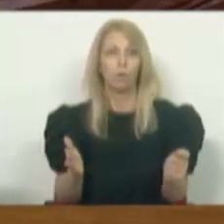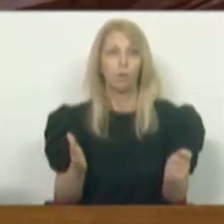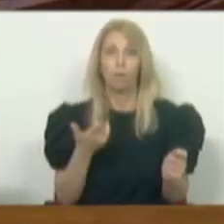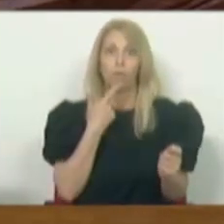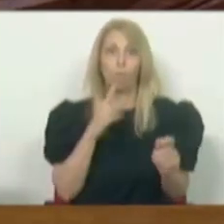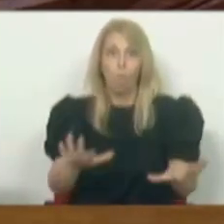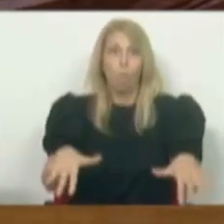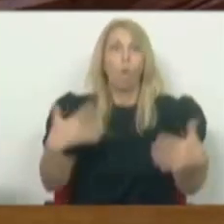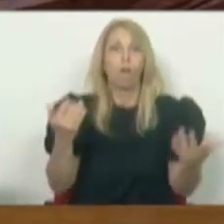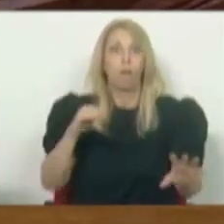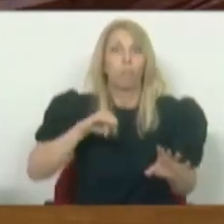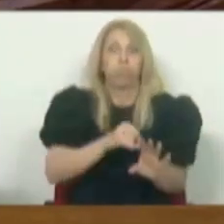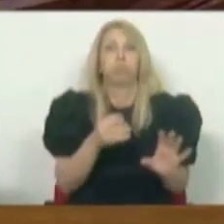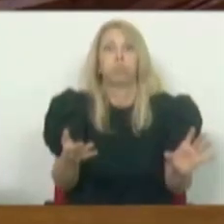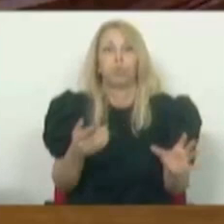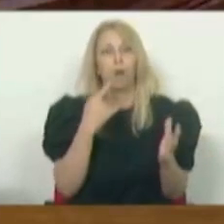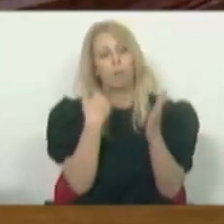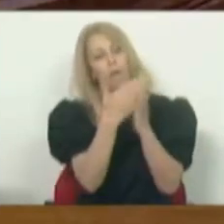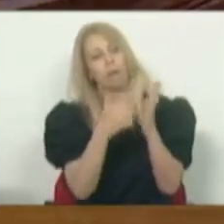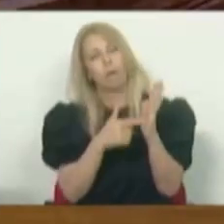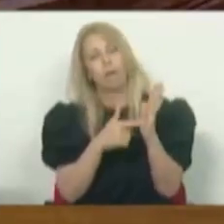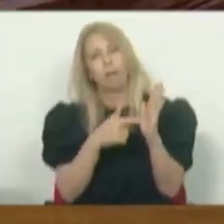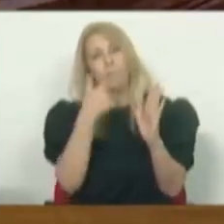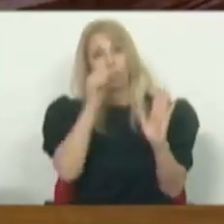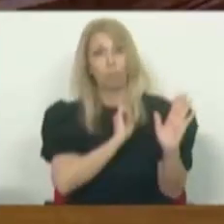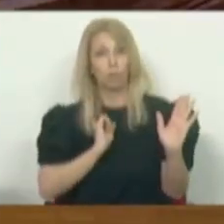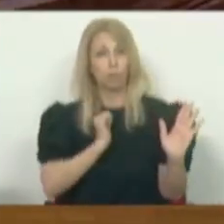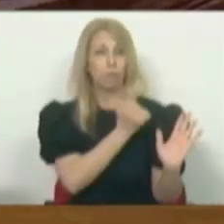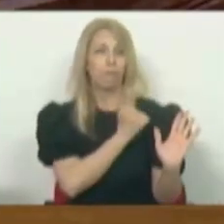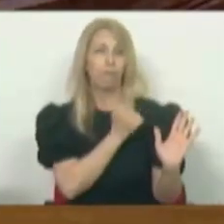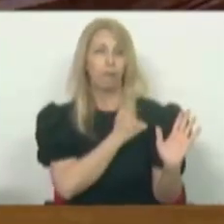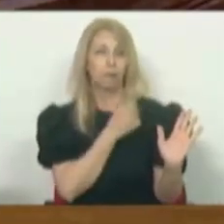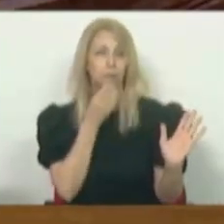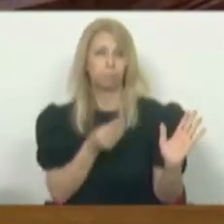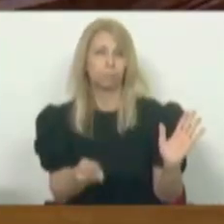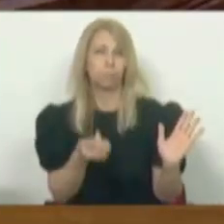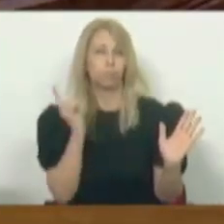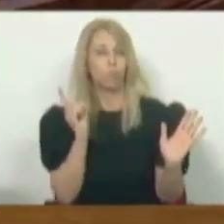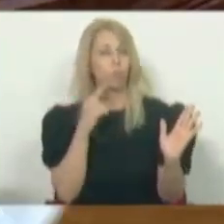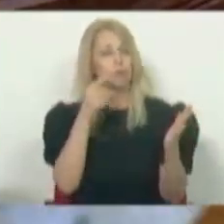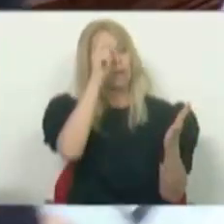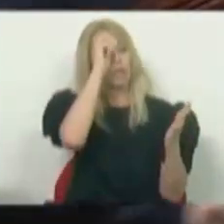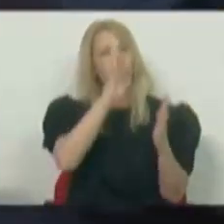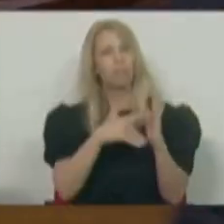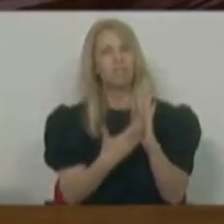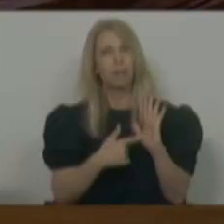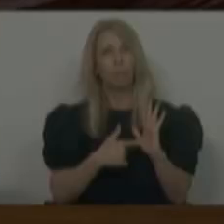buracos que permitam a senhorios mal intencionados não respeitar o tablamento das rendas. Muito obrigado, Sr. Presidente.